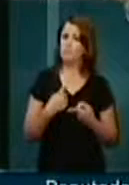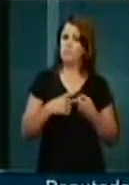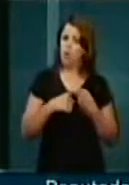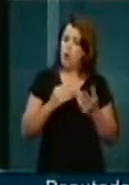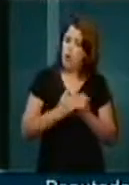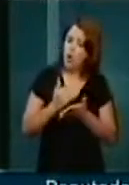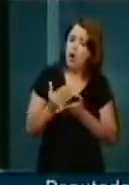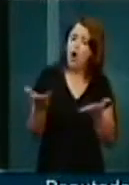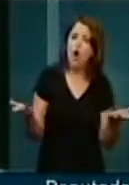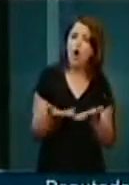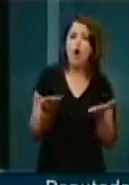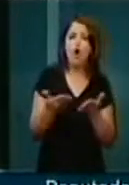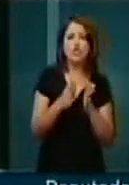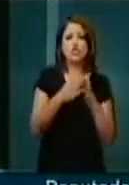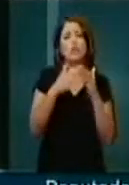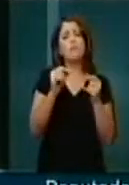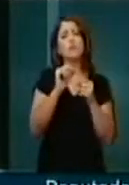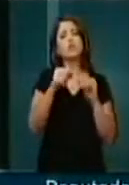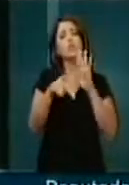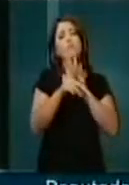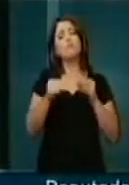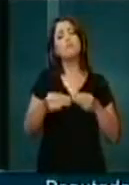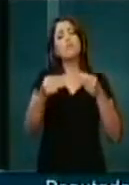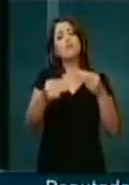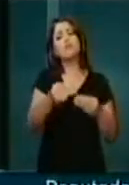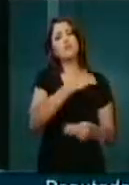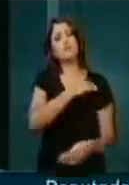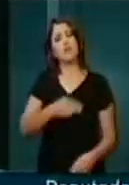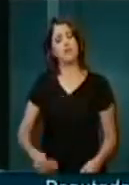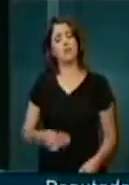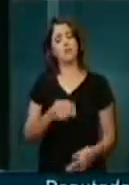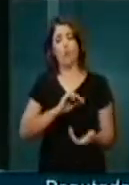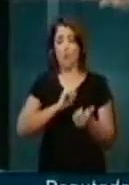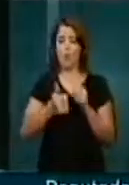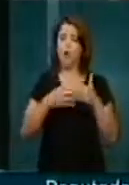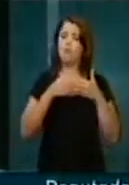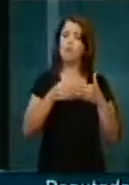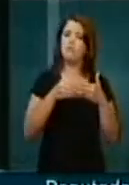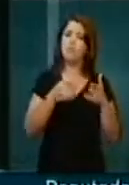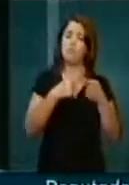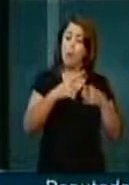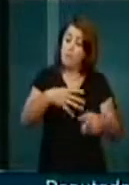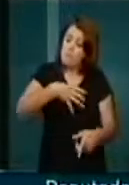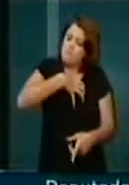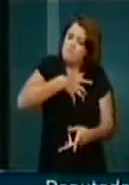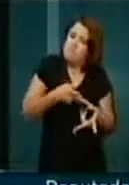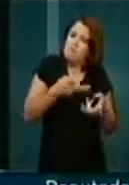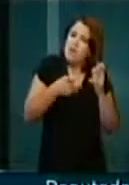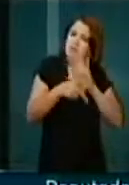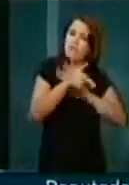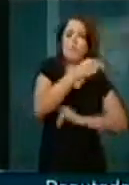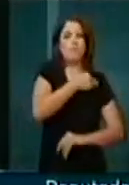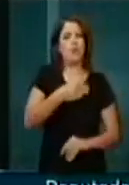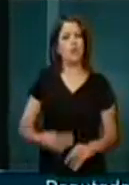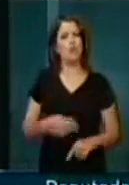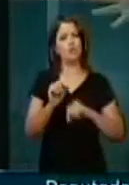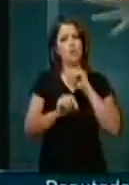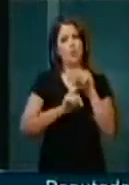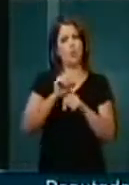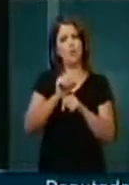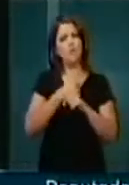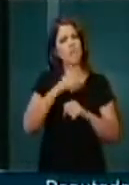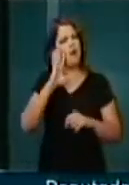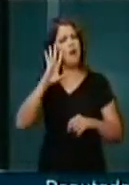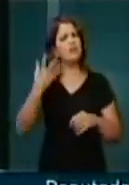entrada hoje no requerimento ao Ministro do Transporte, para ver se sensibilizamos a excelência, para tomar as